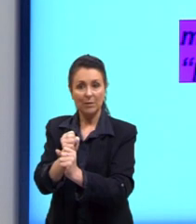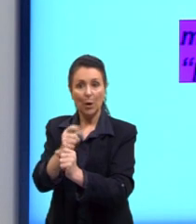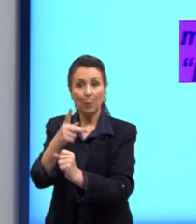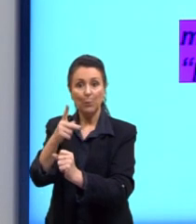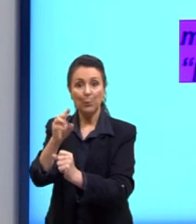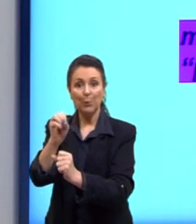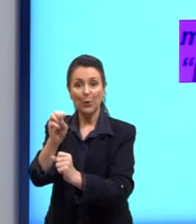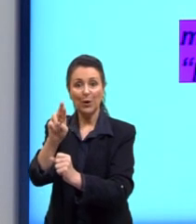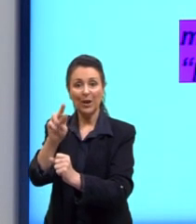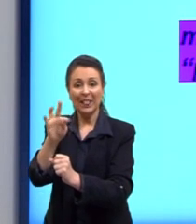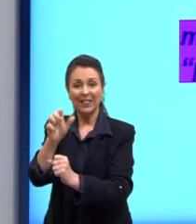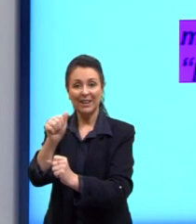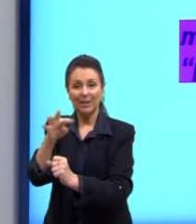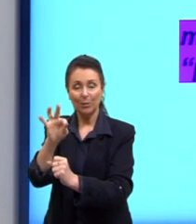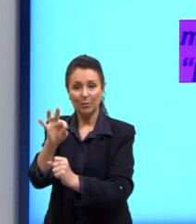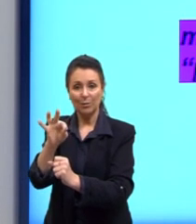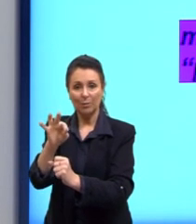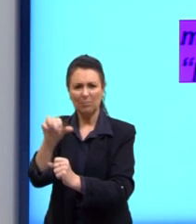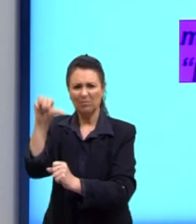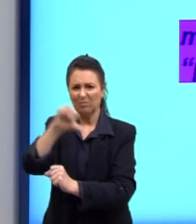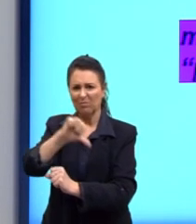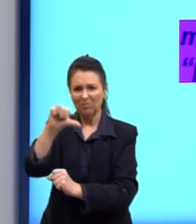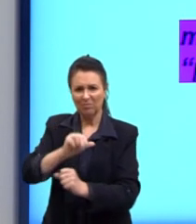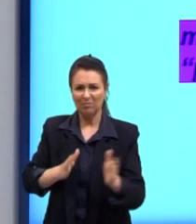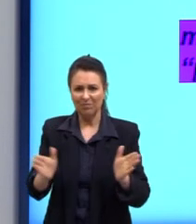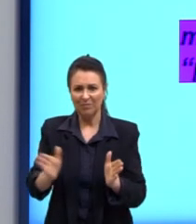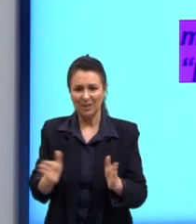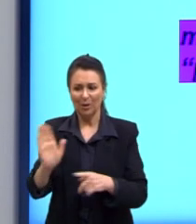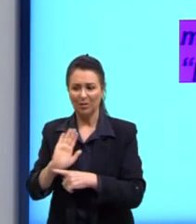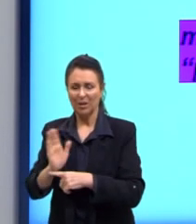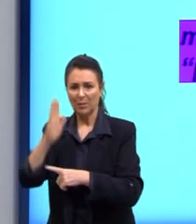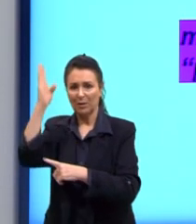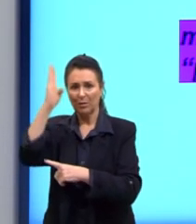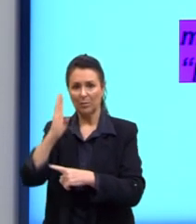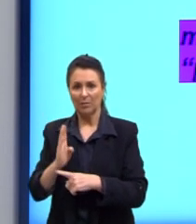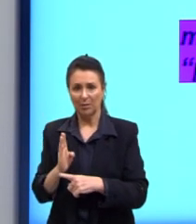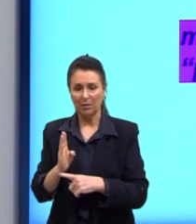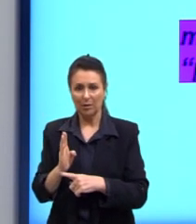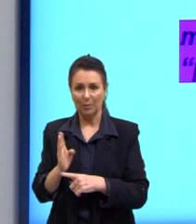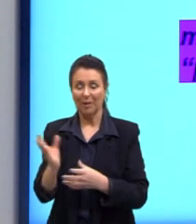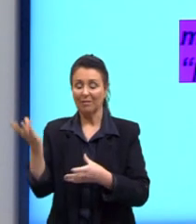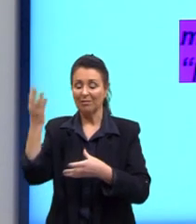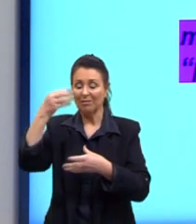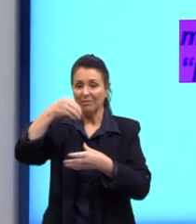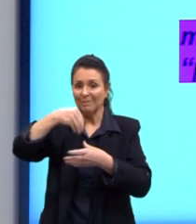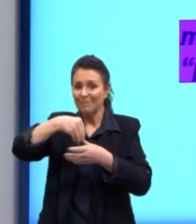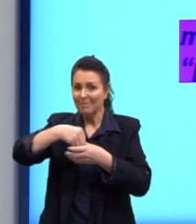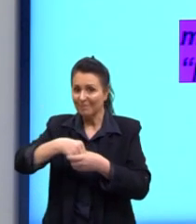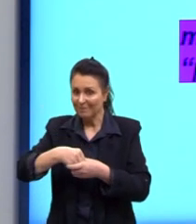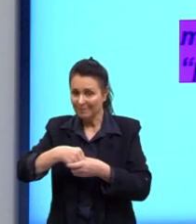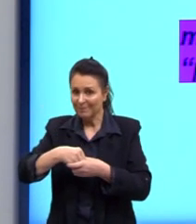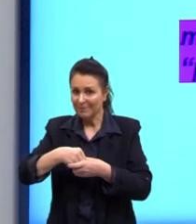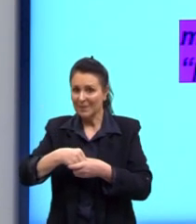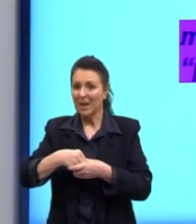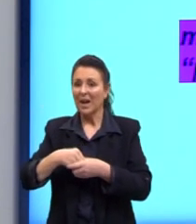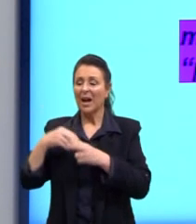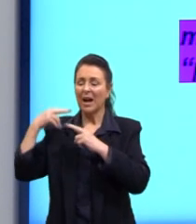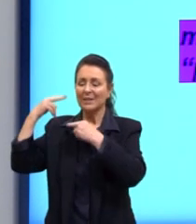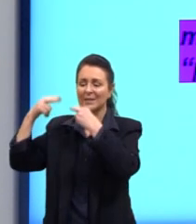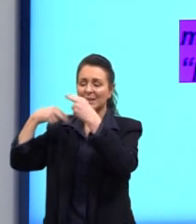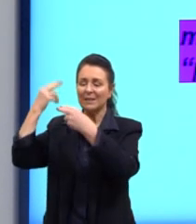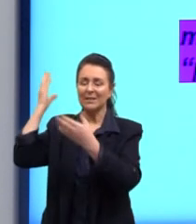conclui-se que a precária democratização do acesso ao cinema no Brasil está intrinsecamente ligada às heranças